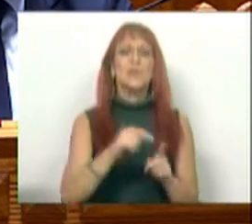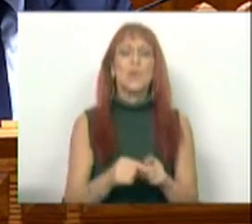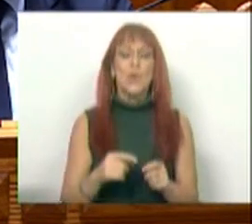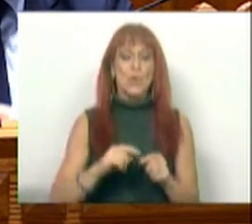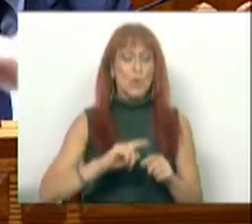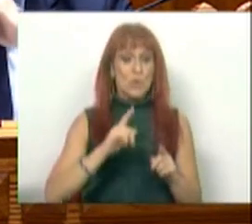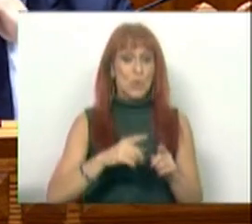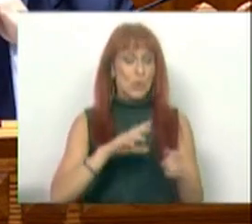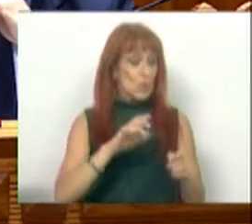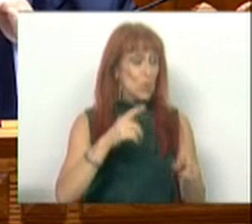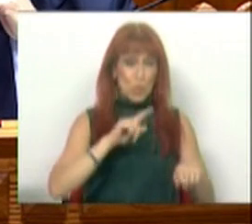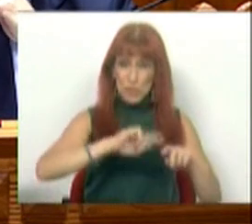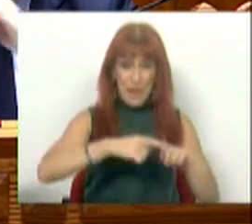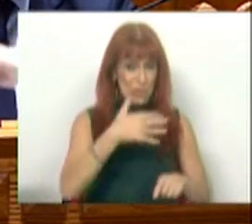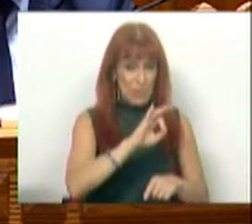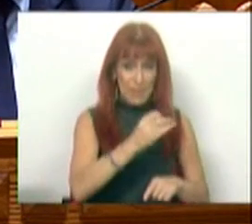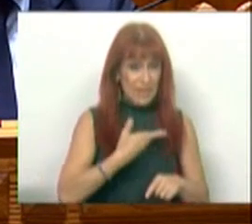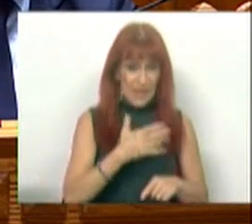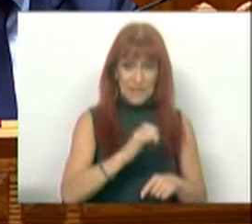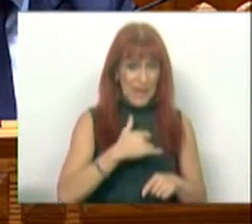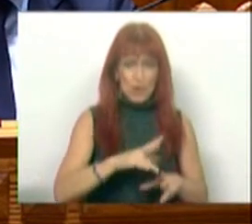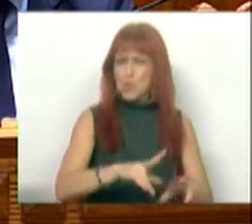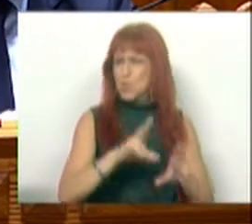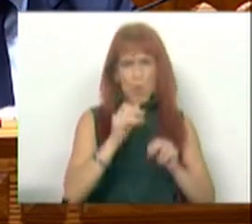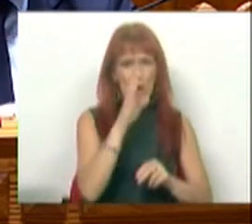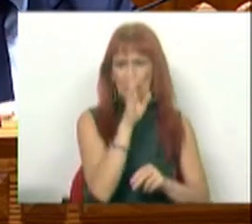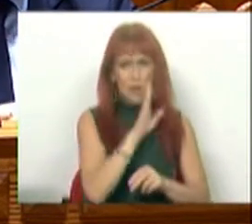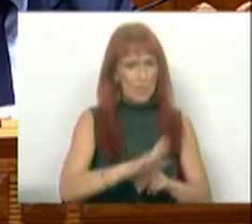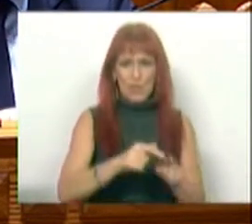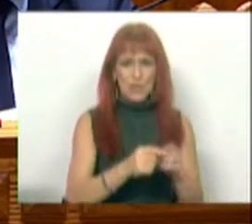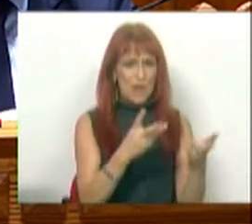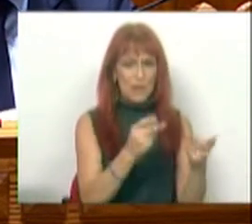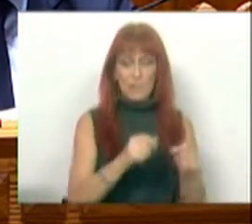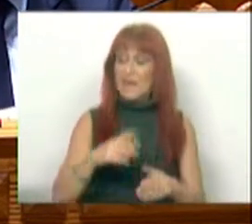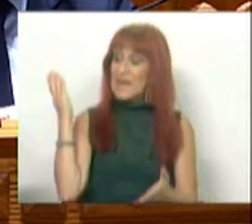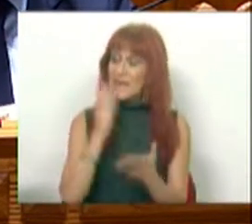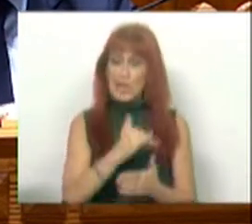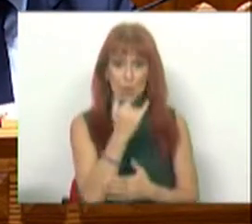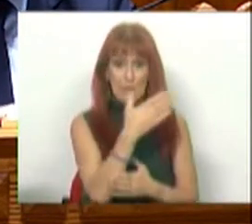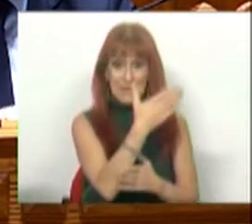governos do PPD e do CDS nunca aplicaram esta fórmula. E desde 2017,